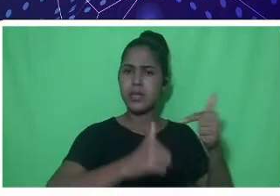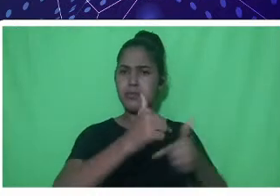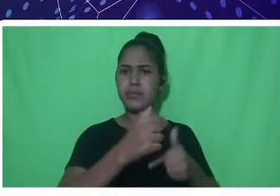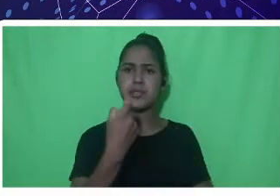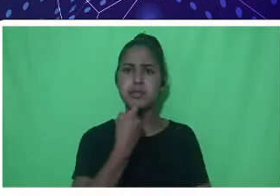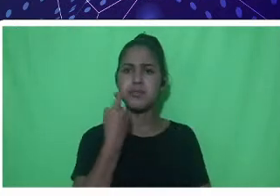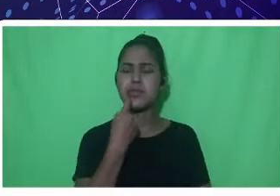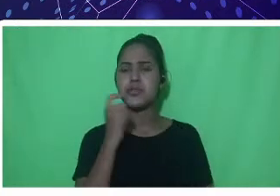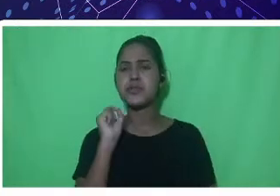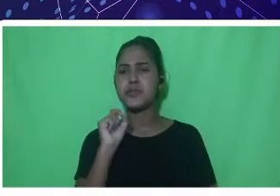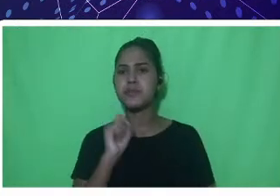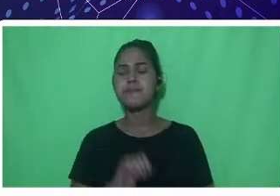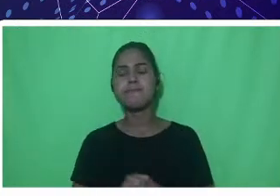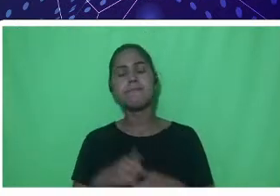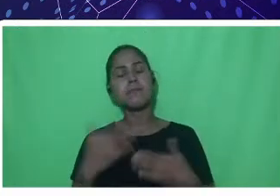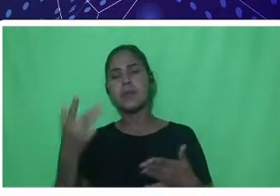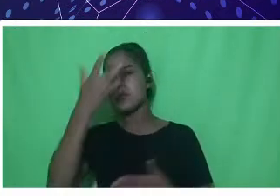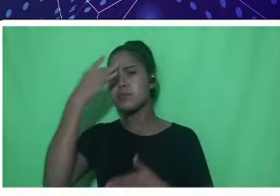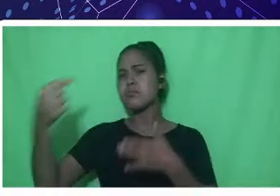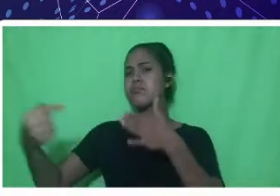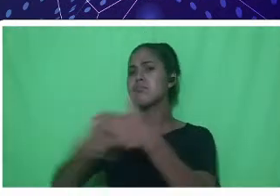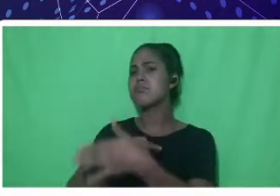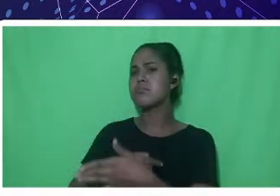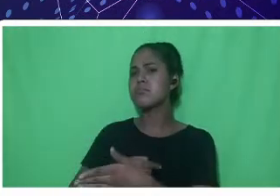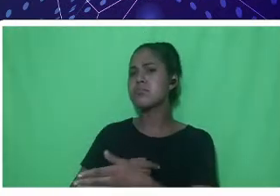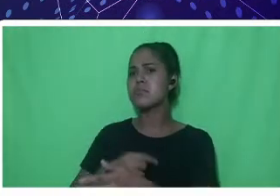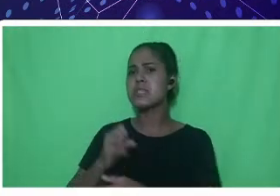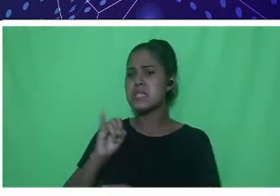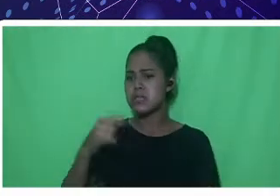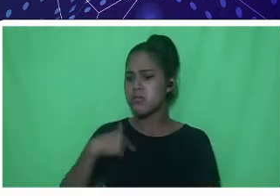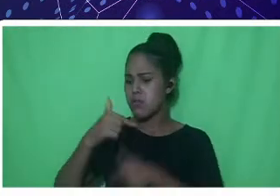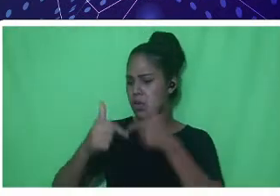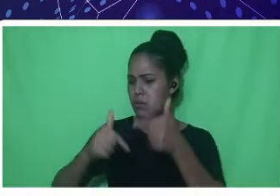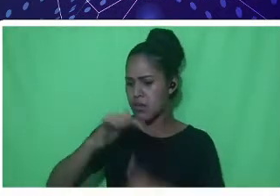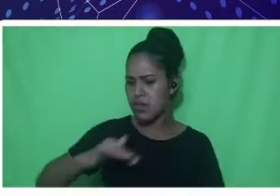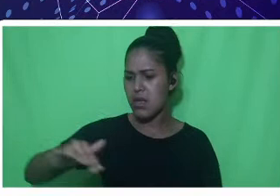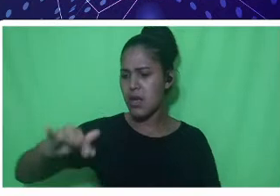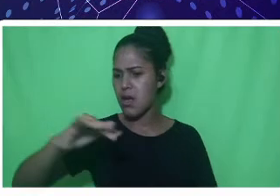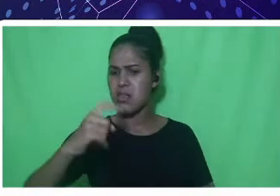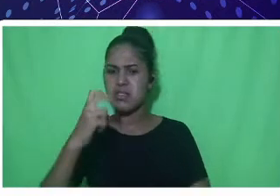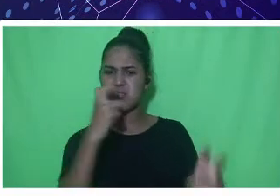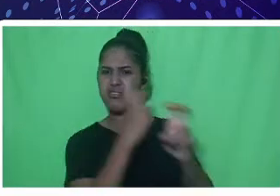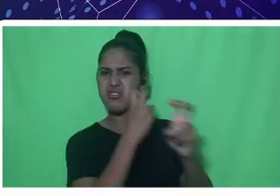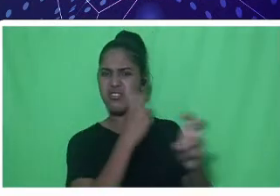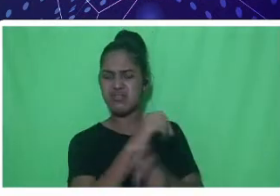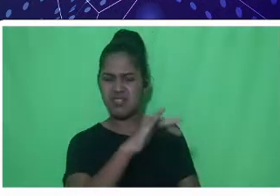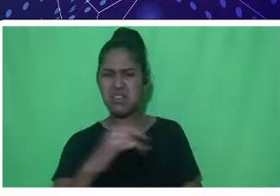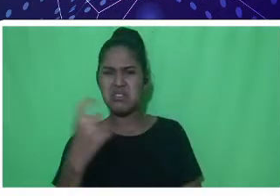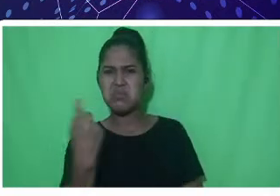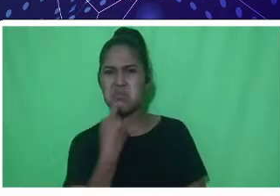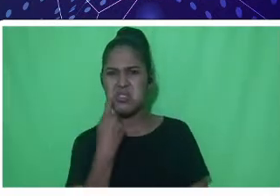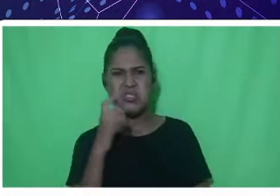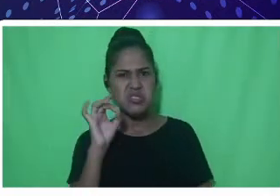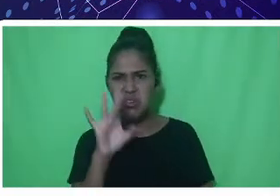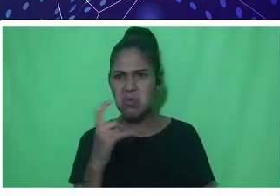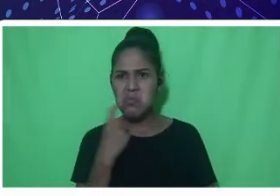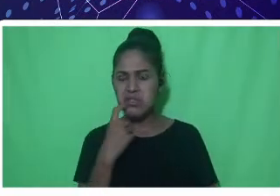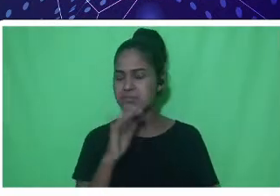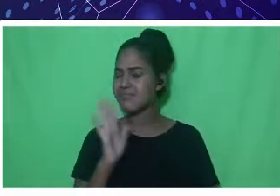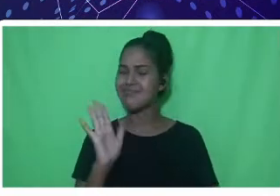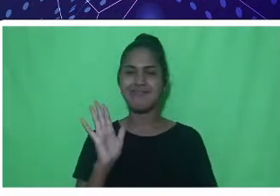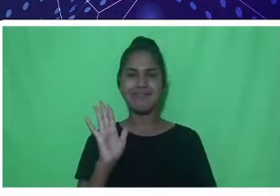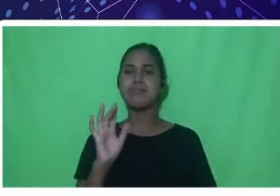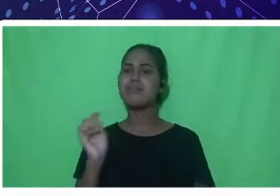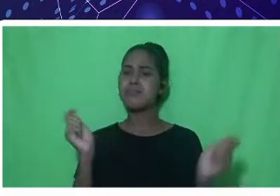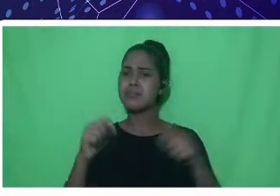então eu só posso trabalhar como engenheiro na parte de piscicultura, na parte de cultivo de peixes? Não. Você pode trabalhar no leque